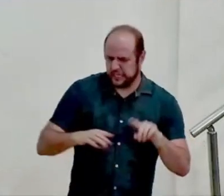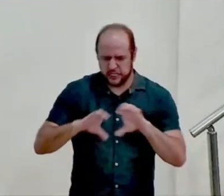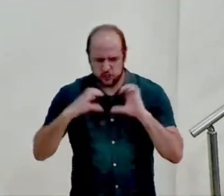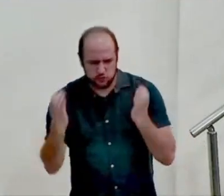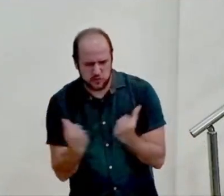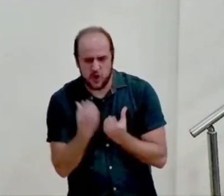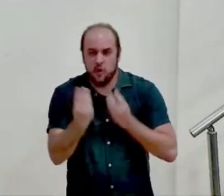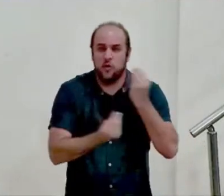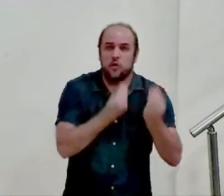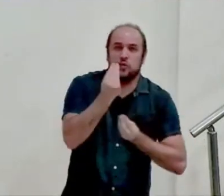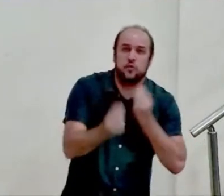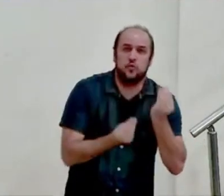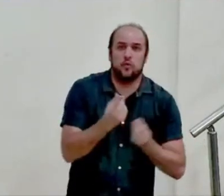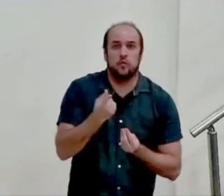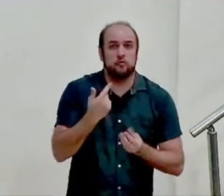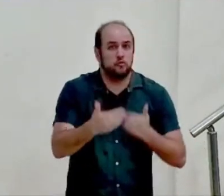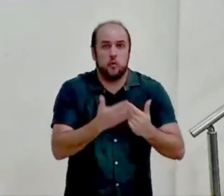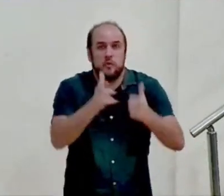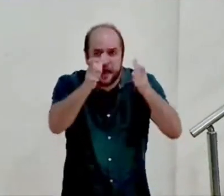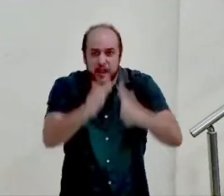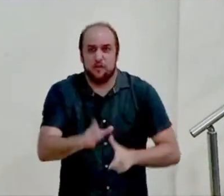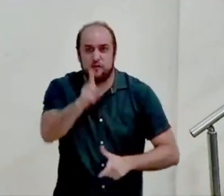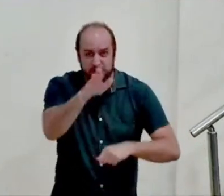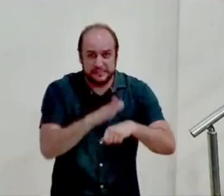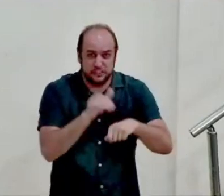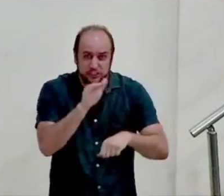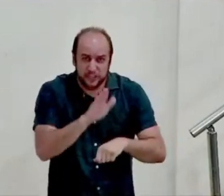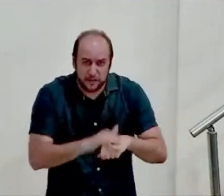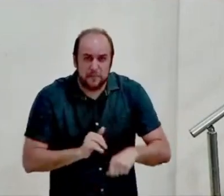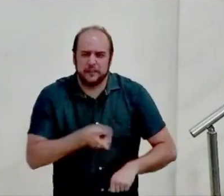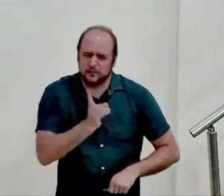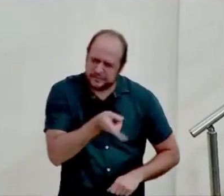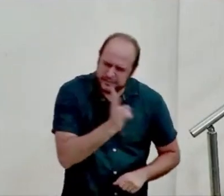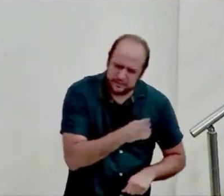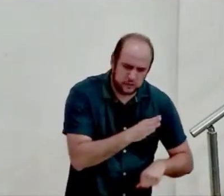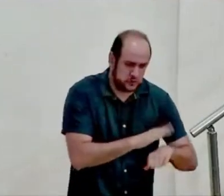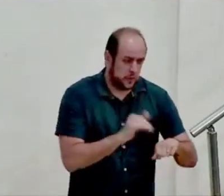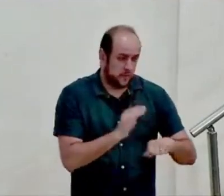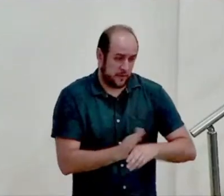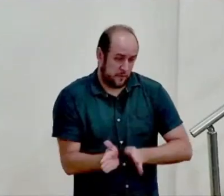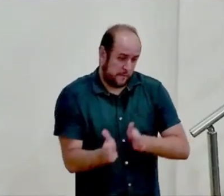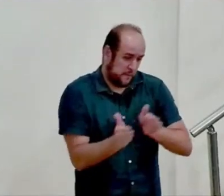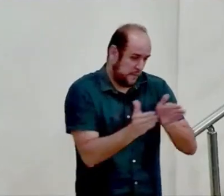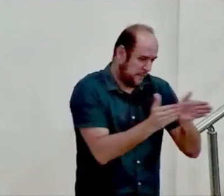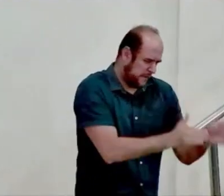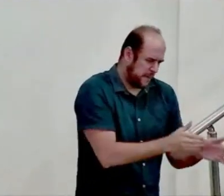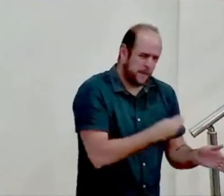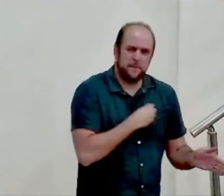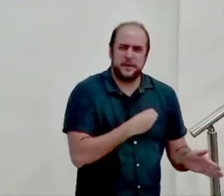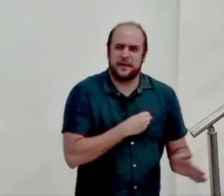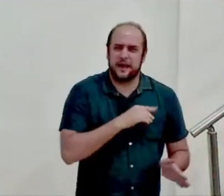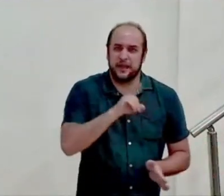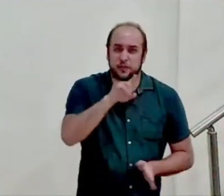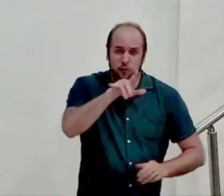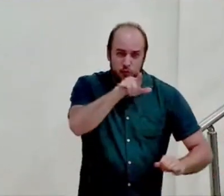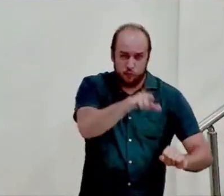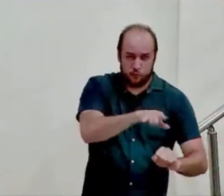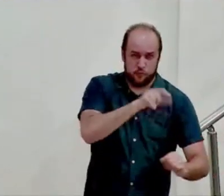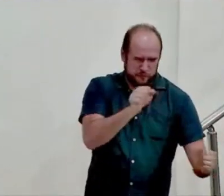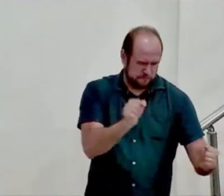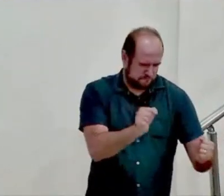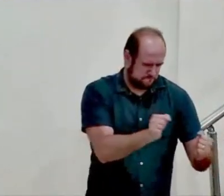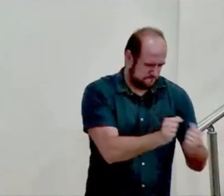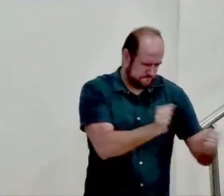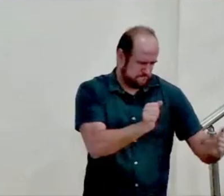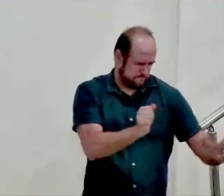Senhor coloca onde você é chamado o tempo todo para o pecado como se fosse um imã puxando você o